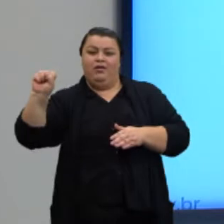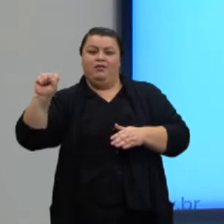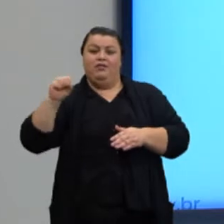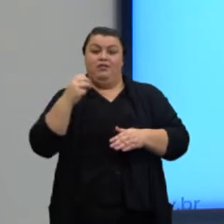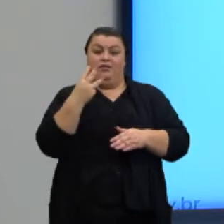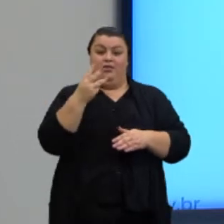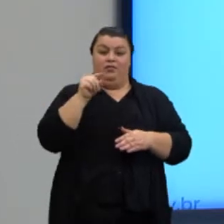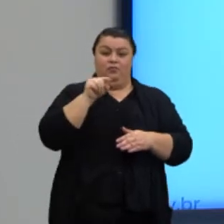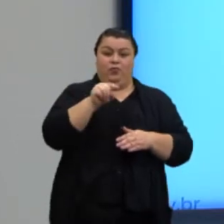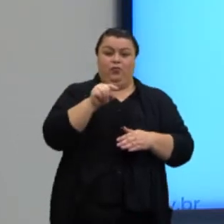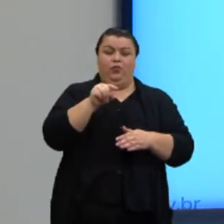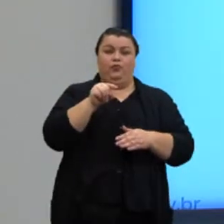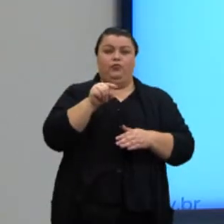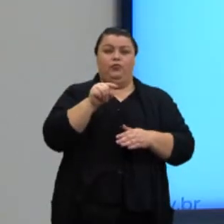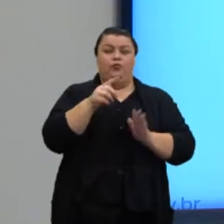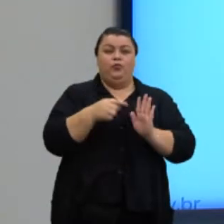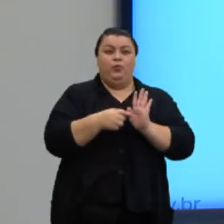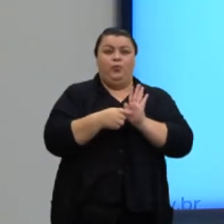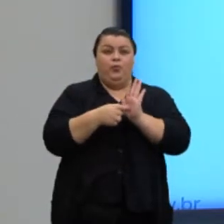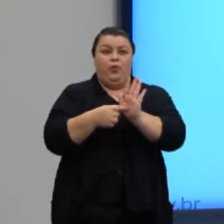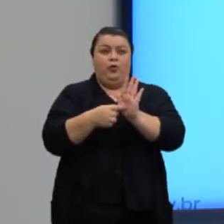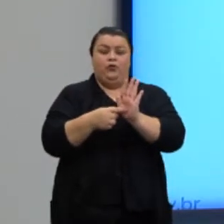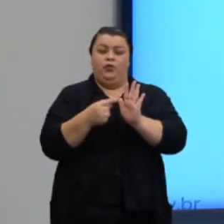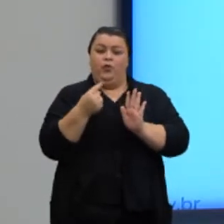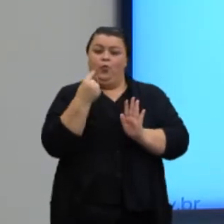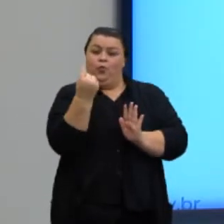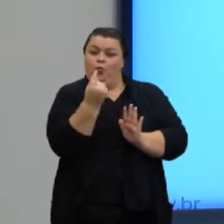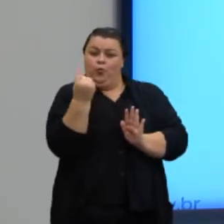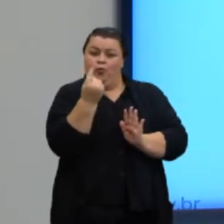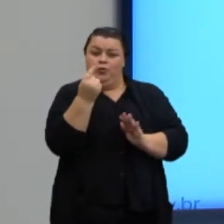si determinam um único plano. plano.